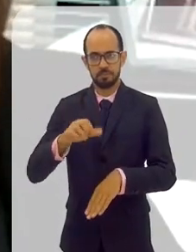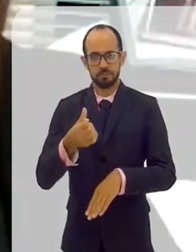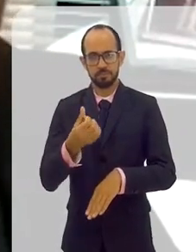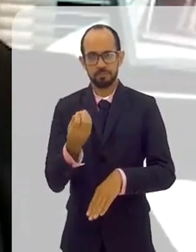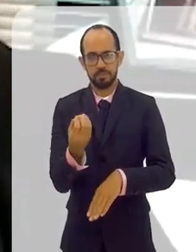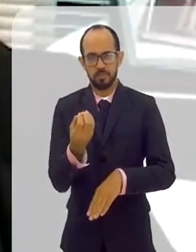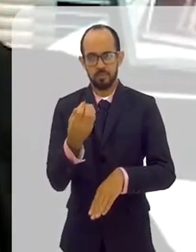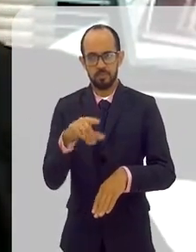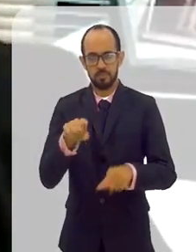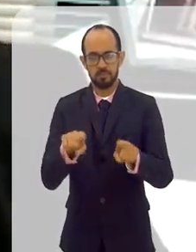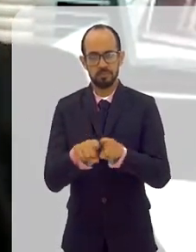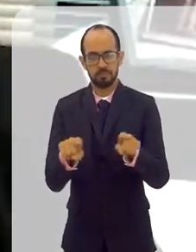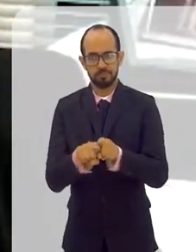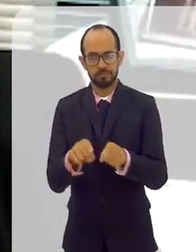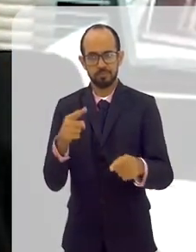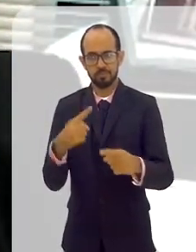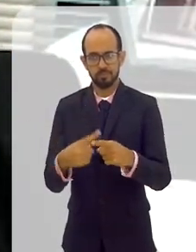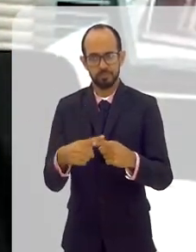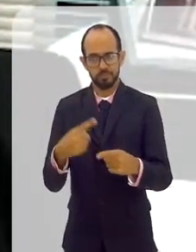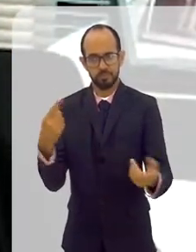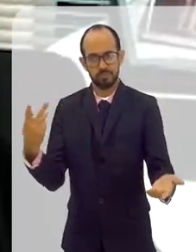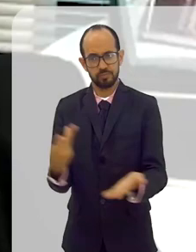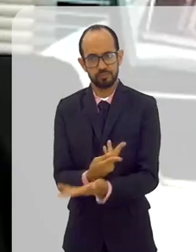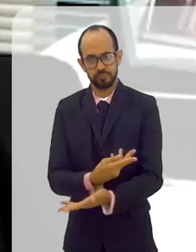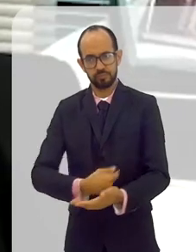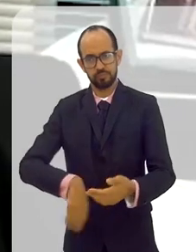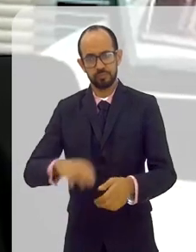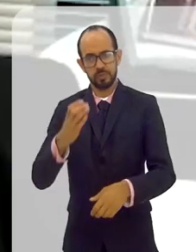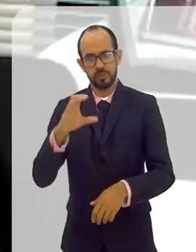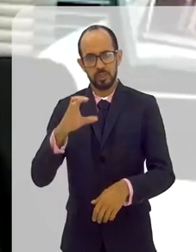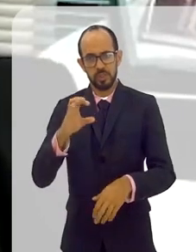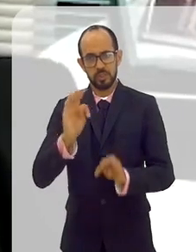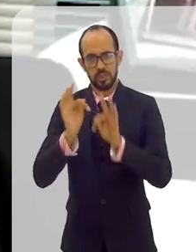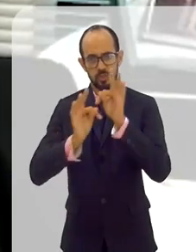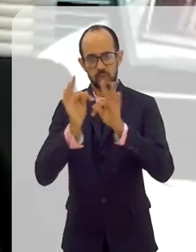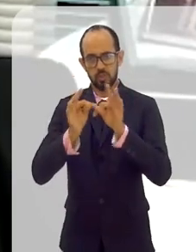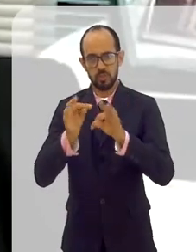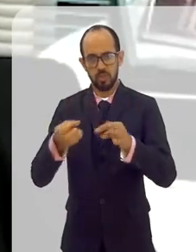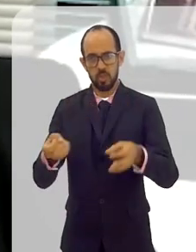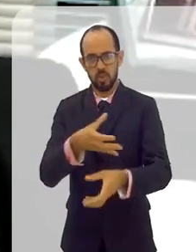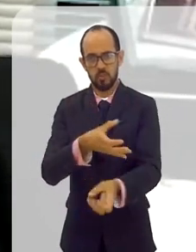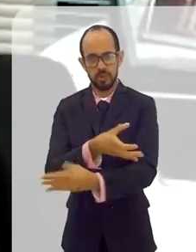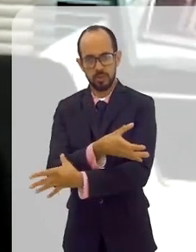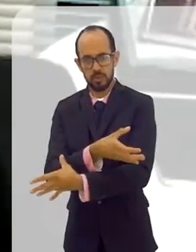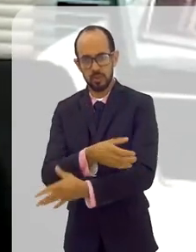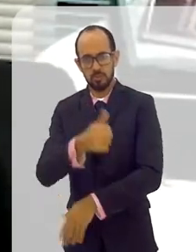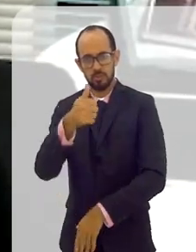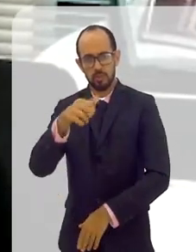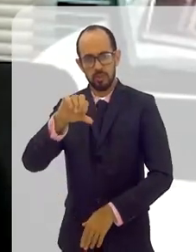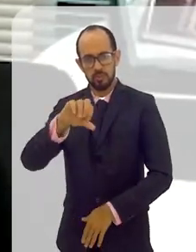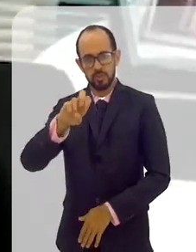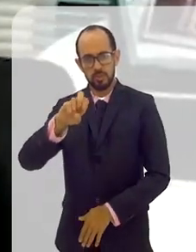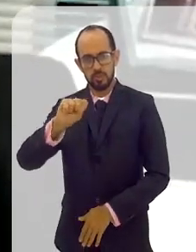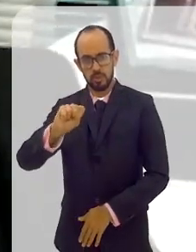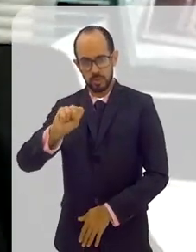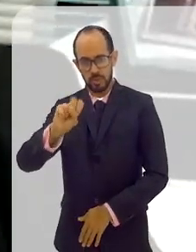carreira em dedicação exclusiva, e porque houve a criação do Ministério de Ciência, Tecnologia e Inovação, em 1985. E, na